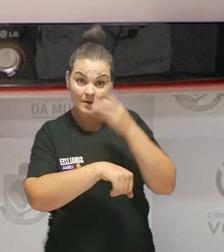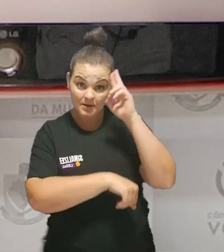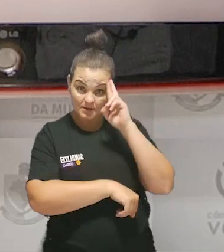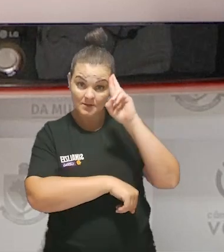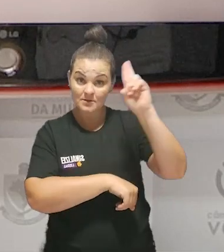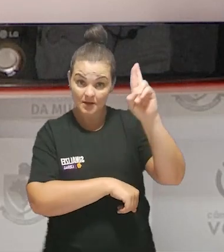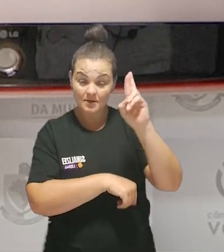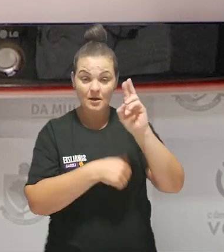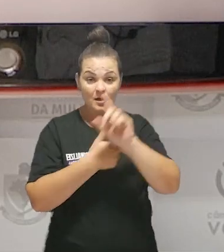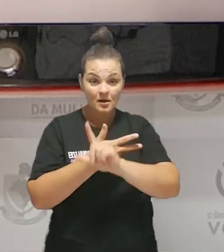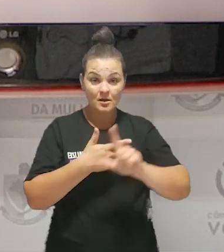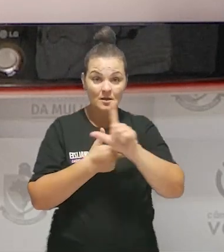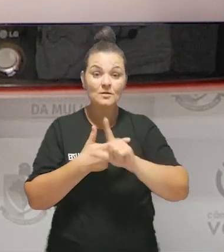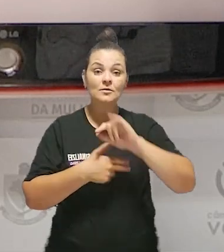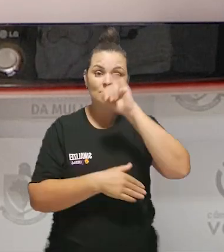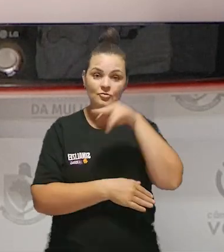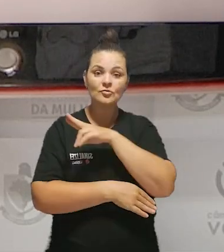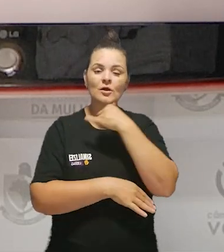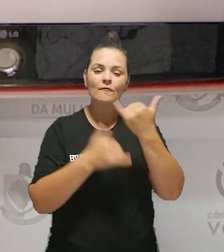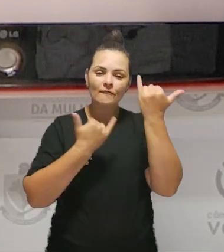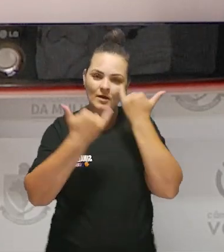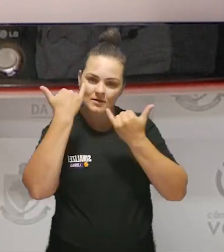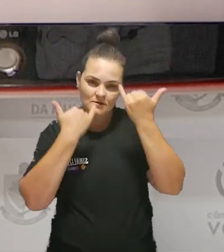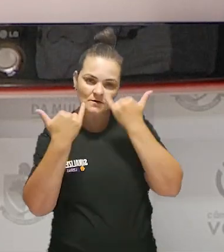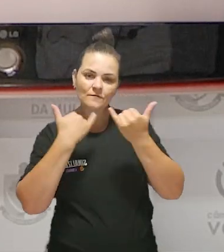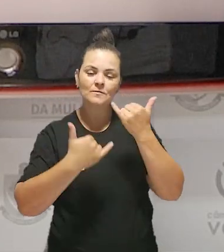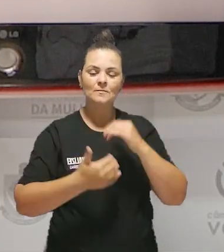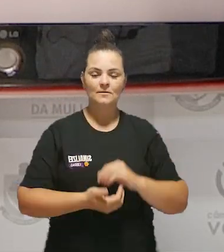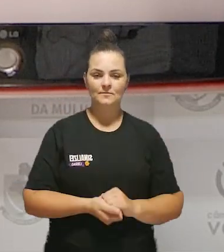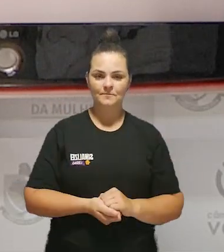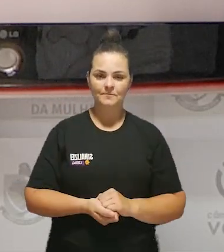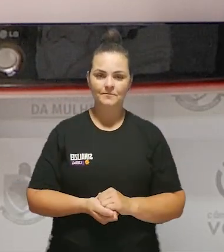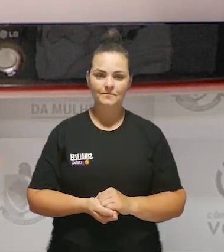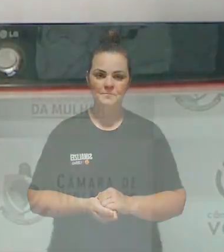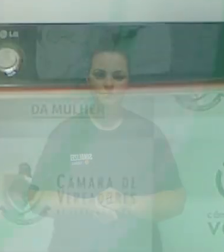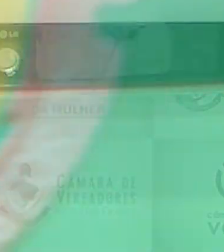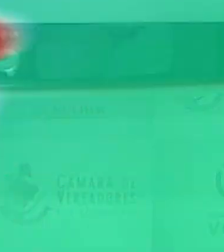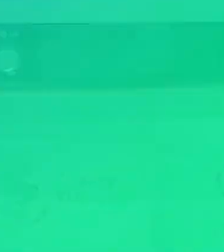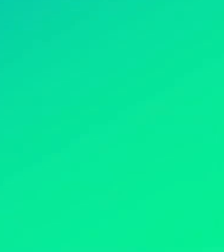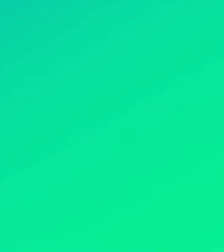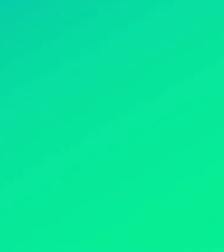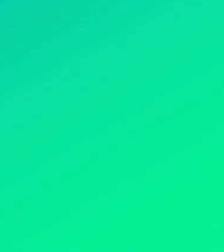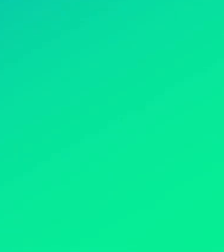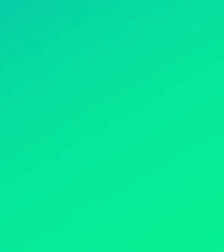perita em sessão do Legislativo jaraguaense será definida em breve.